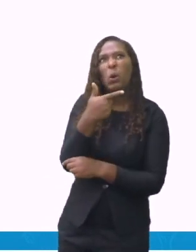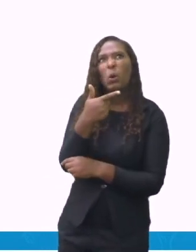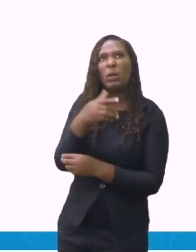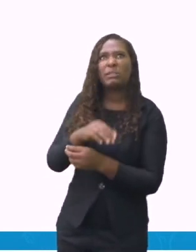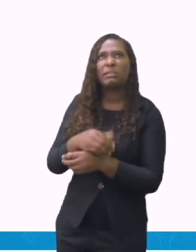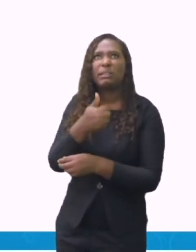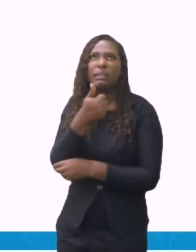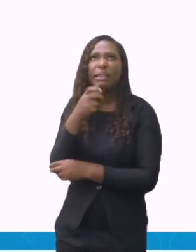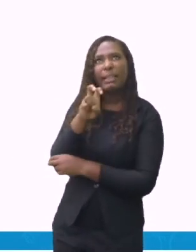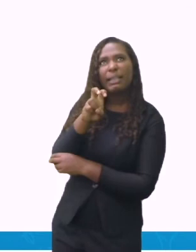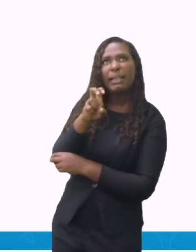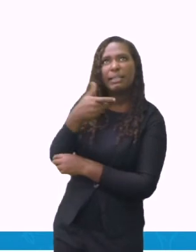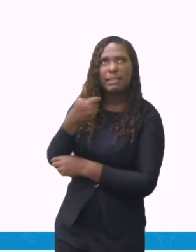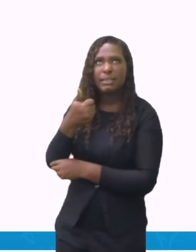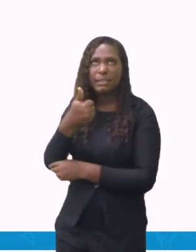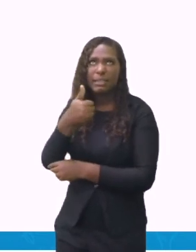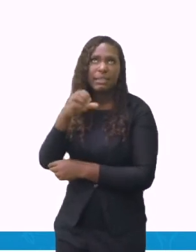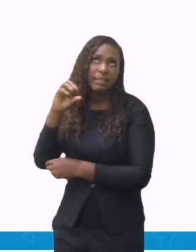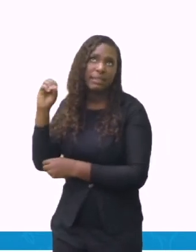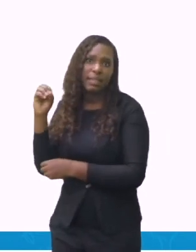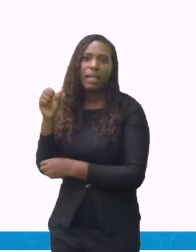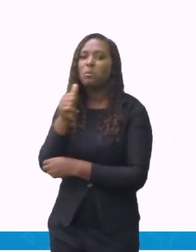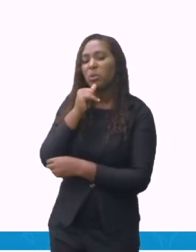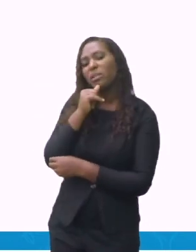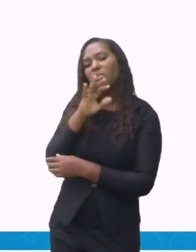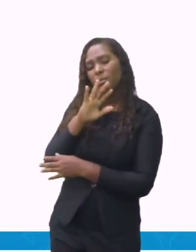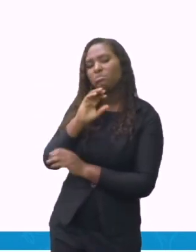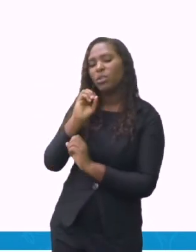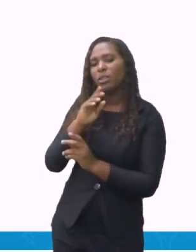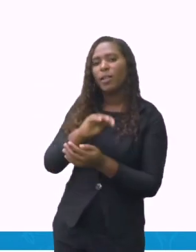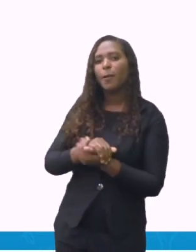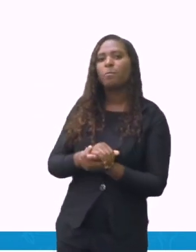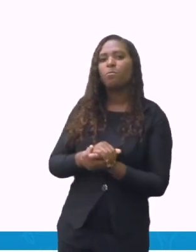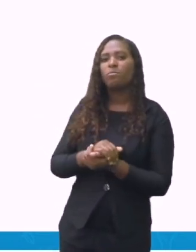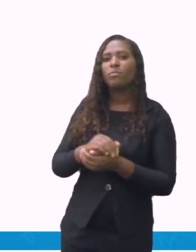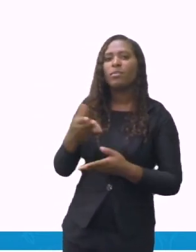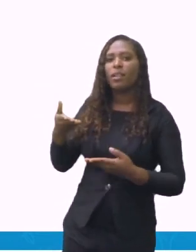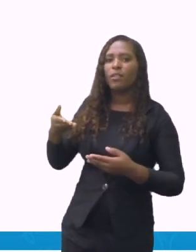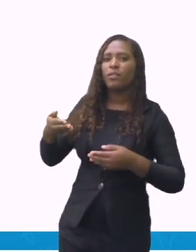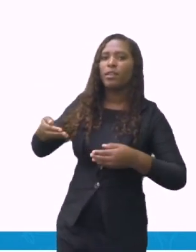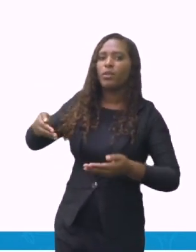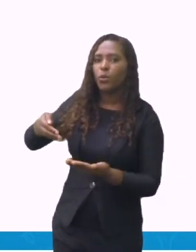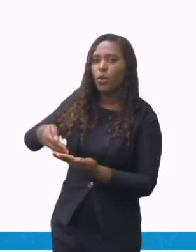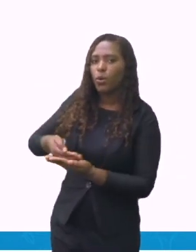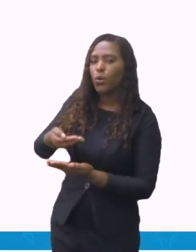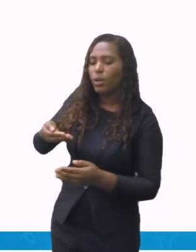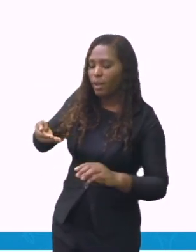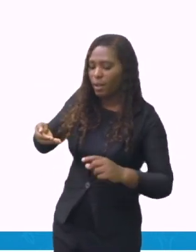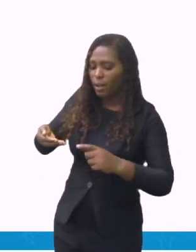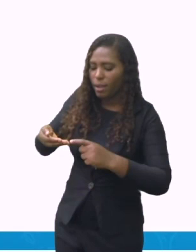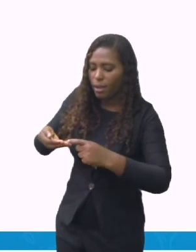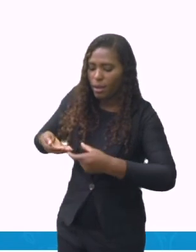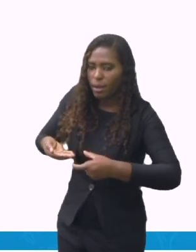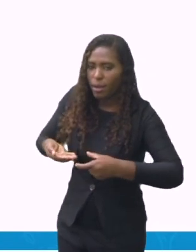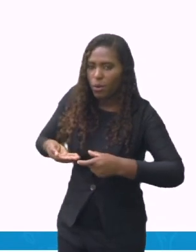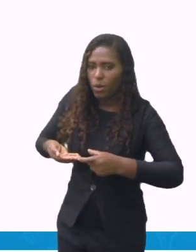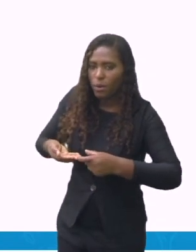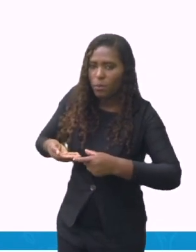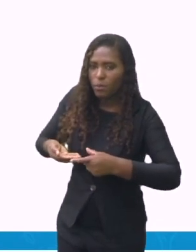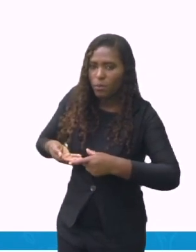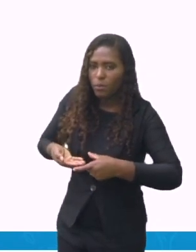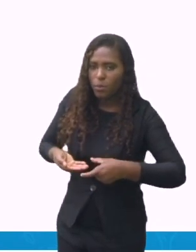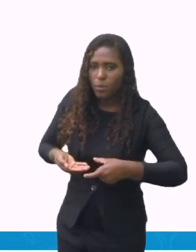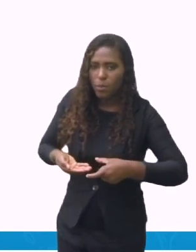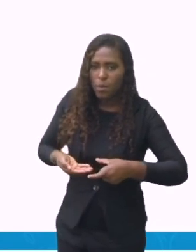aí, eu trouxe aqui um exemplo. Isso é muito importante, né? Procurar a medida correta. Olha, eu trouxe o copo de requeijão, o copo americano. São